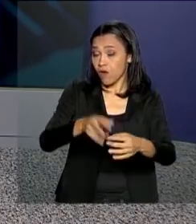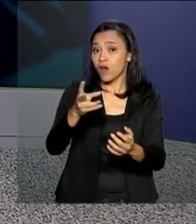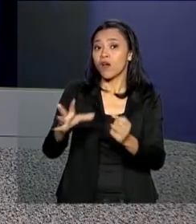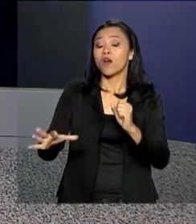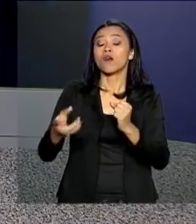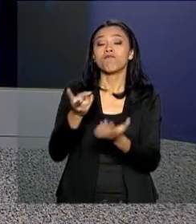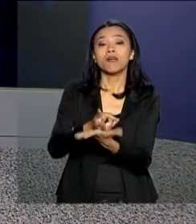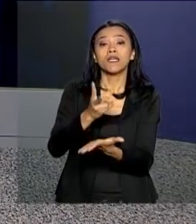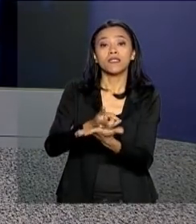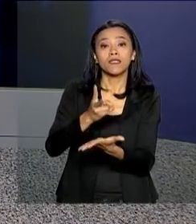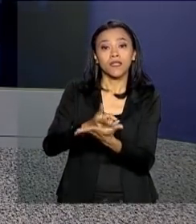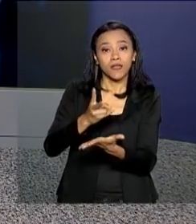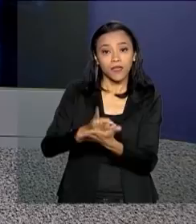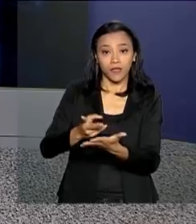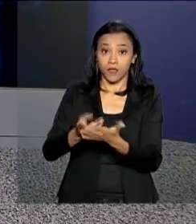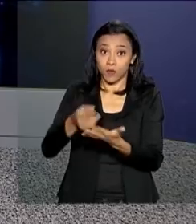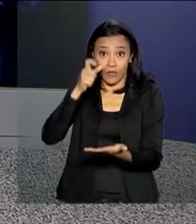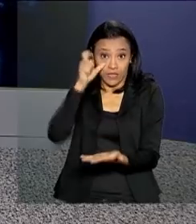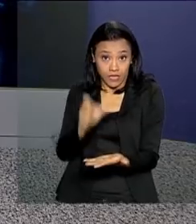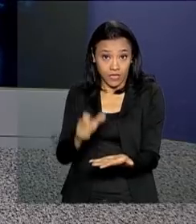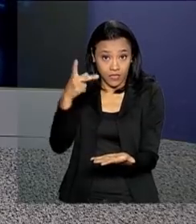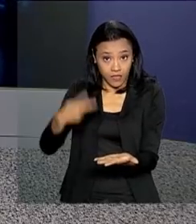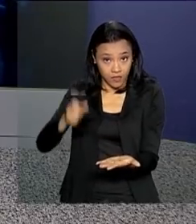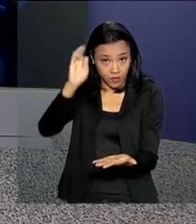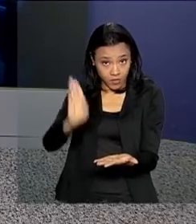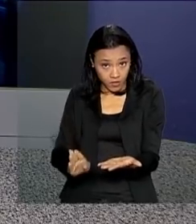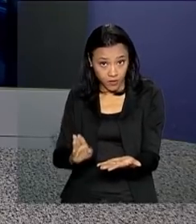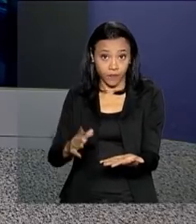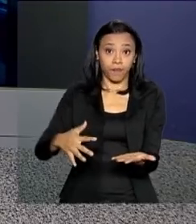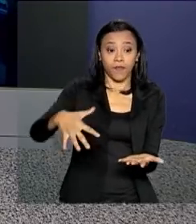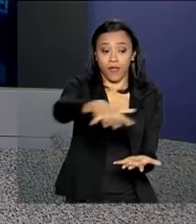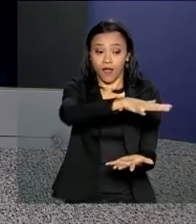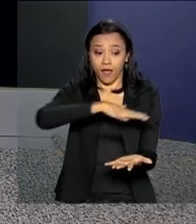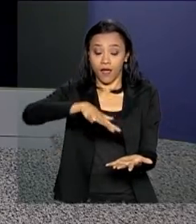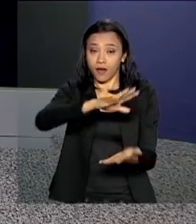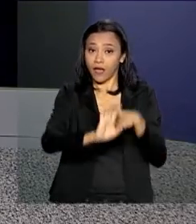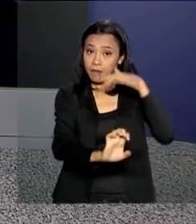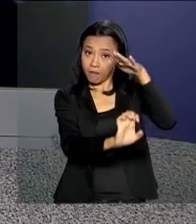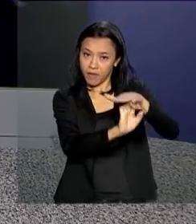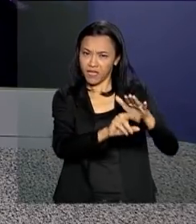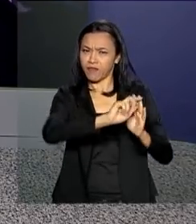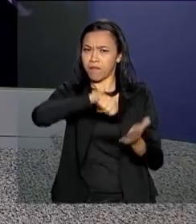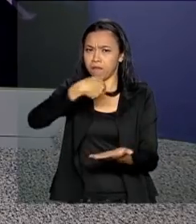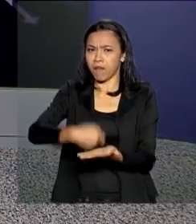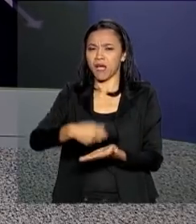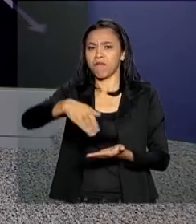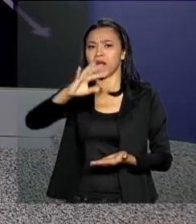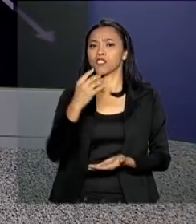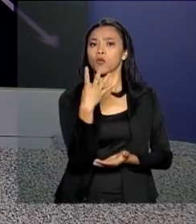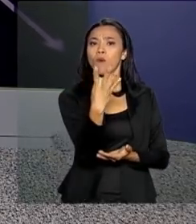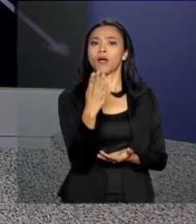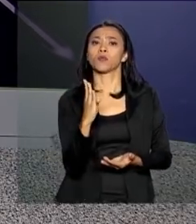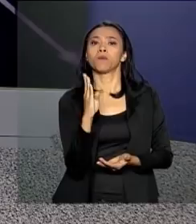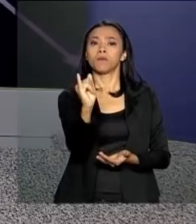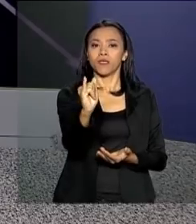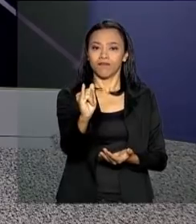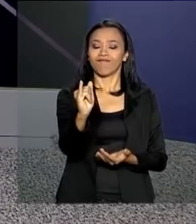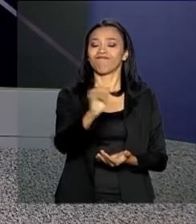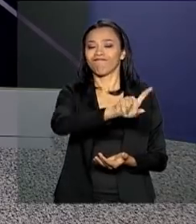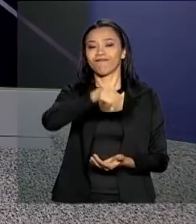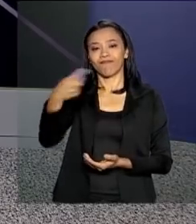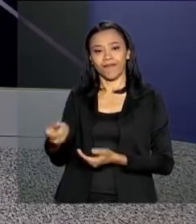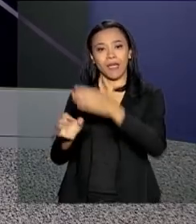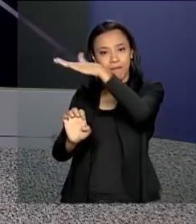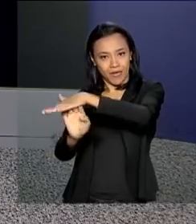soberania e os interesses nacionais. Pelo setor, a companhia americana vai pagar mais de 4 bilhões de dólares à Embraer,